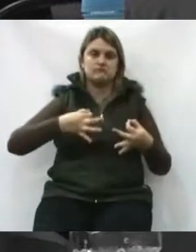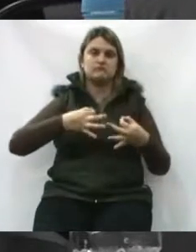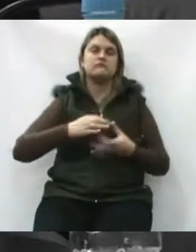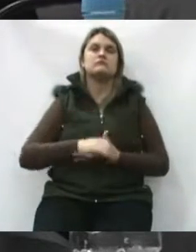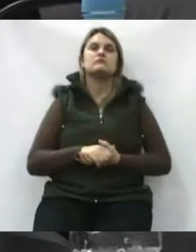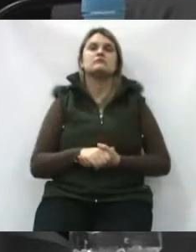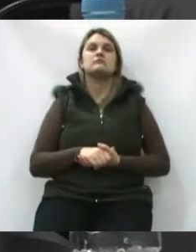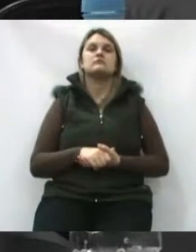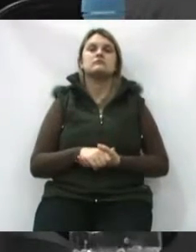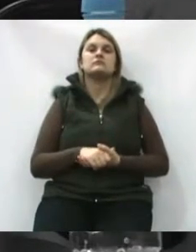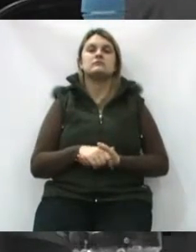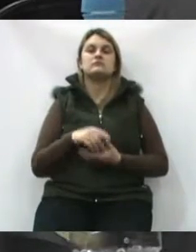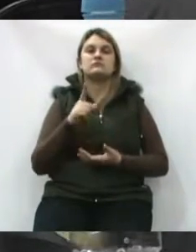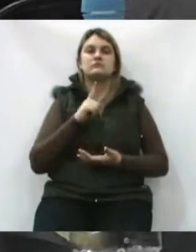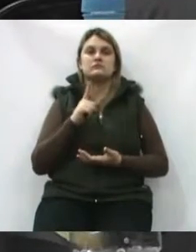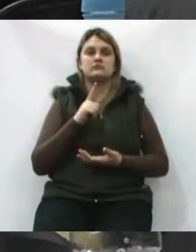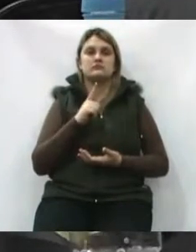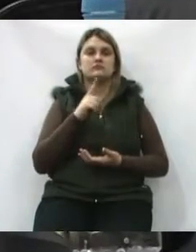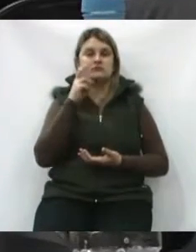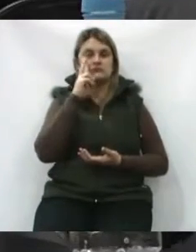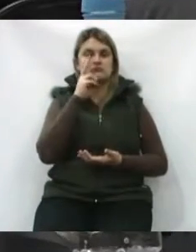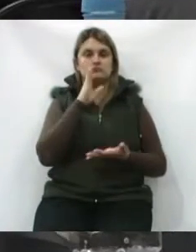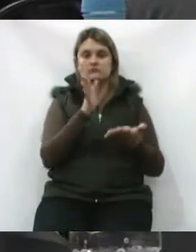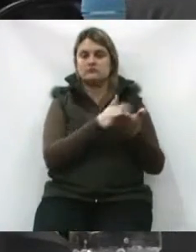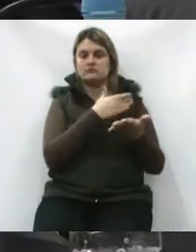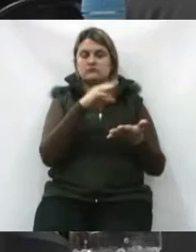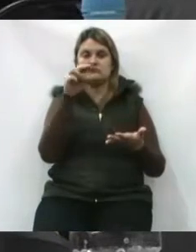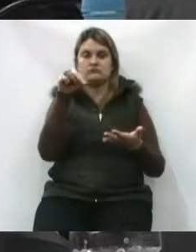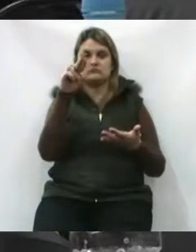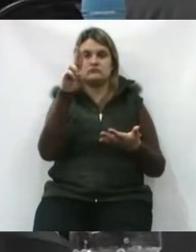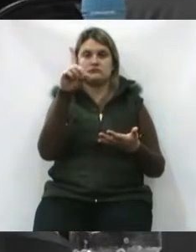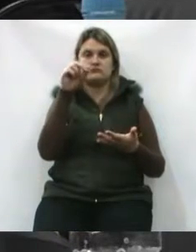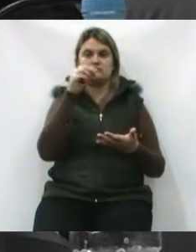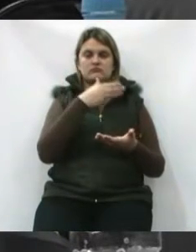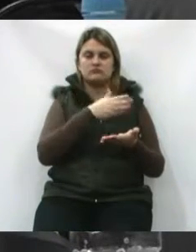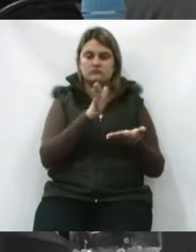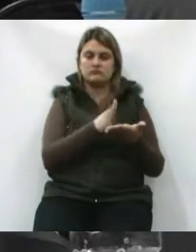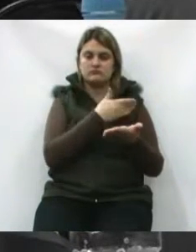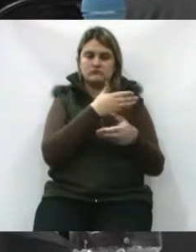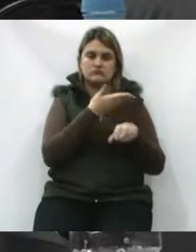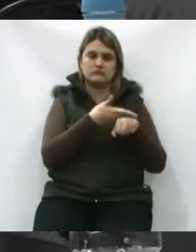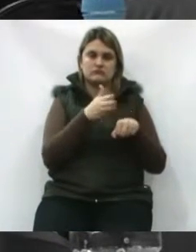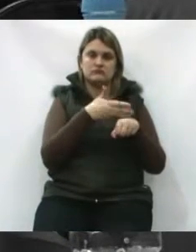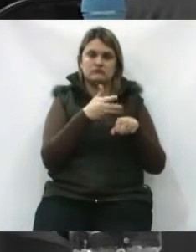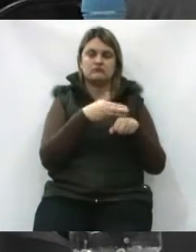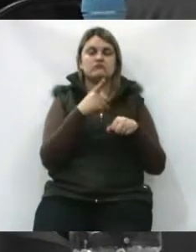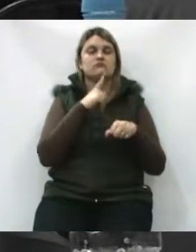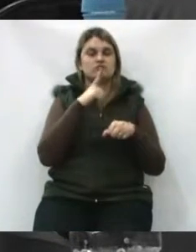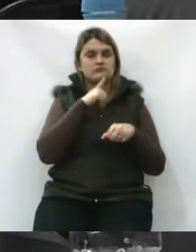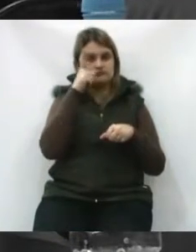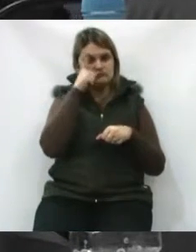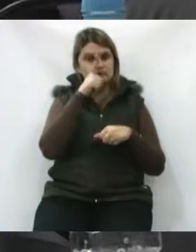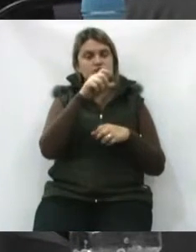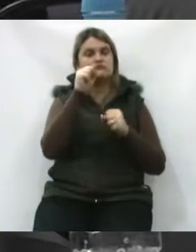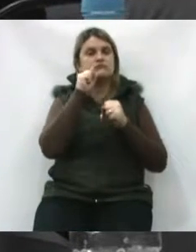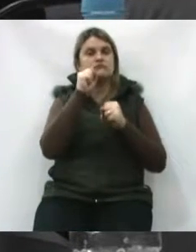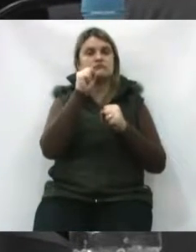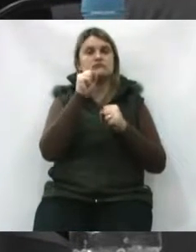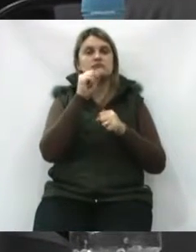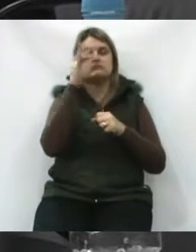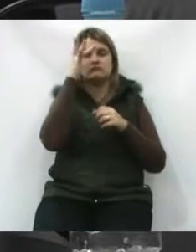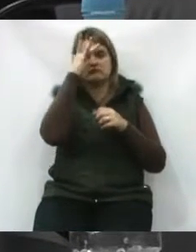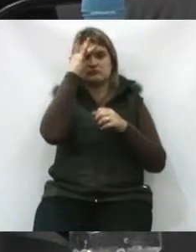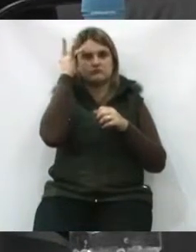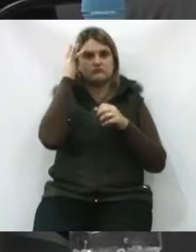votos válidos, que a gente tira os nulos, tira os votos em branco, votos válidos e vai ganhar a eleição. O